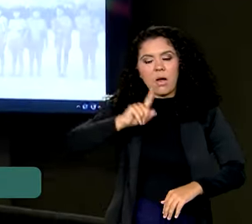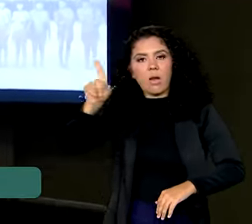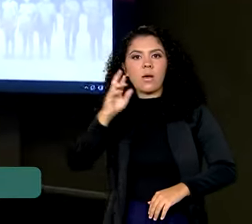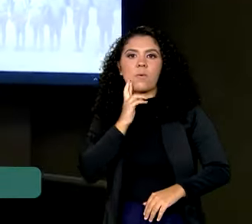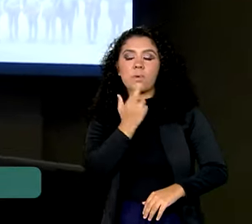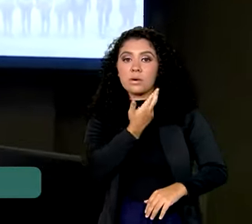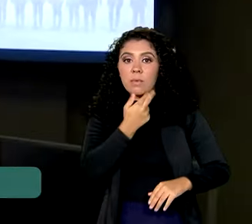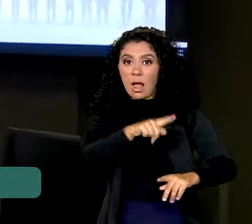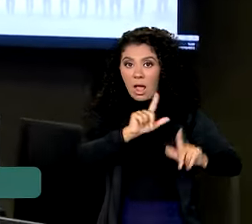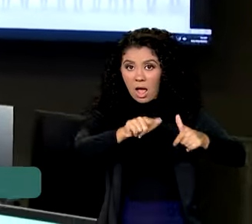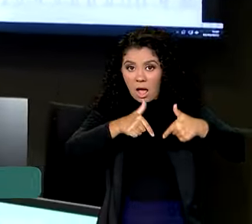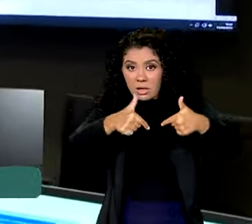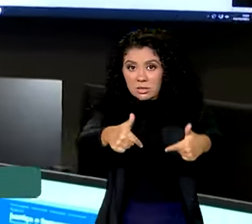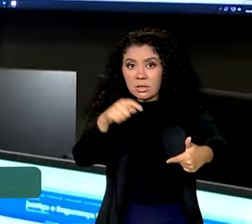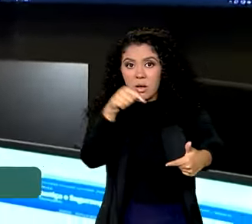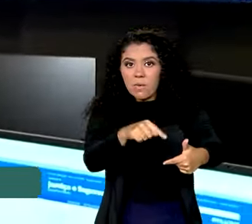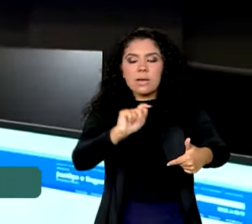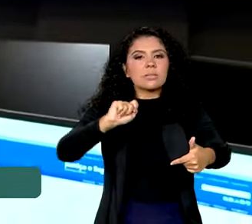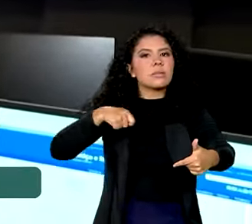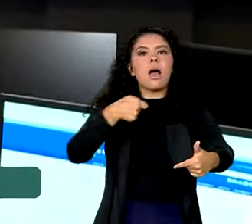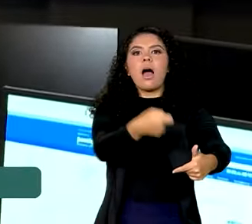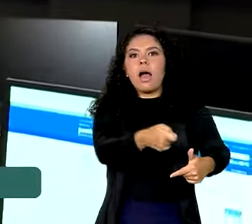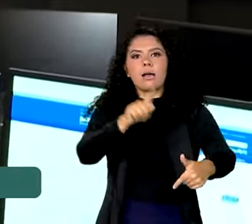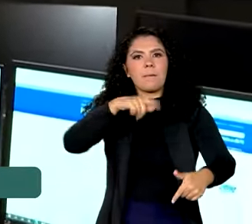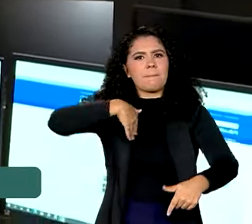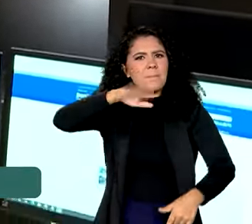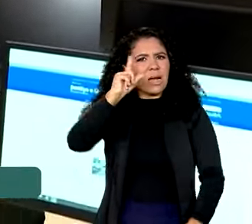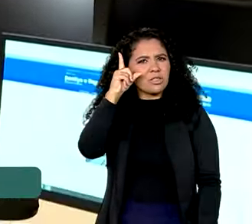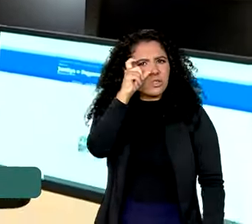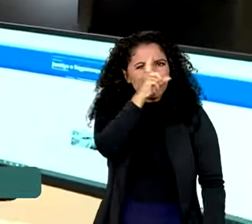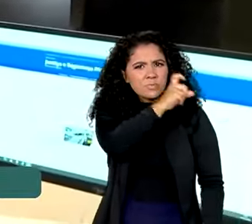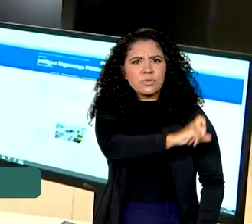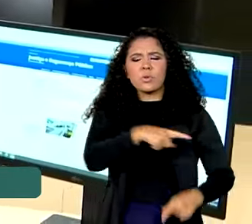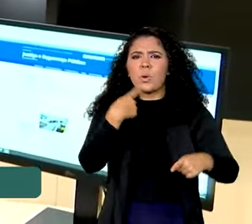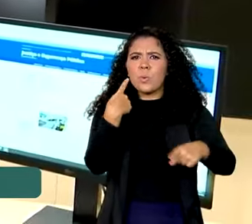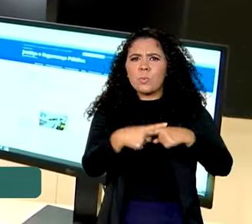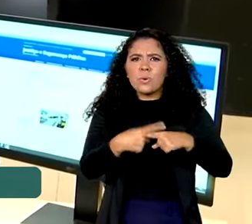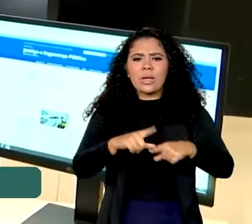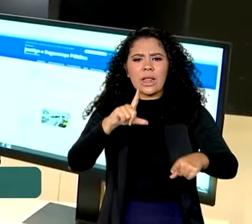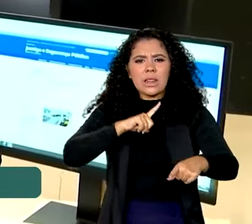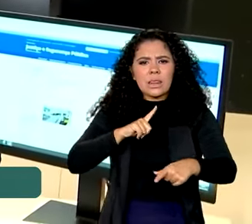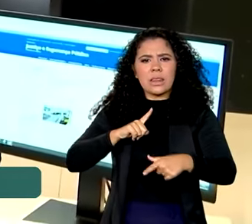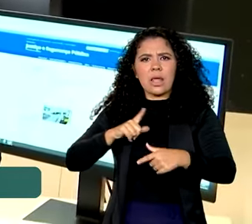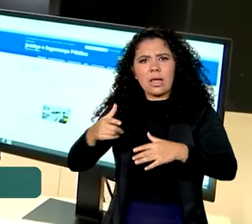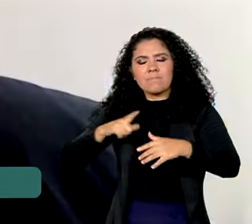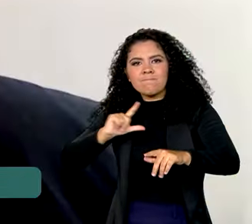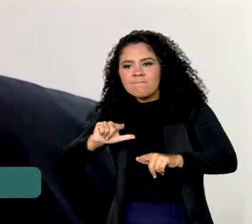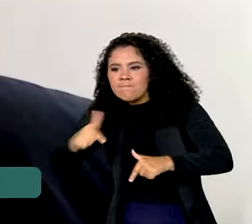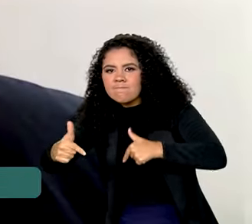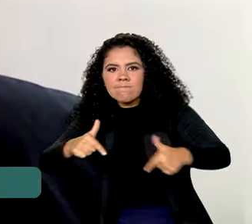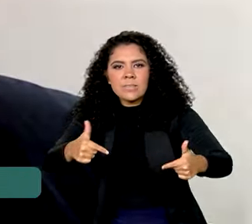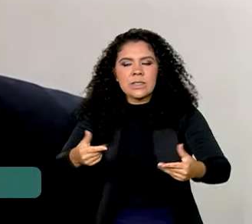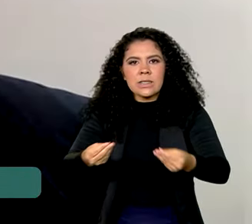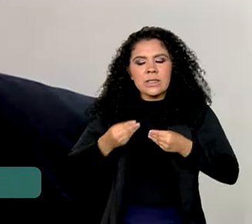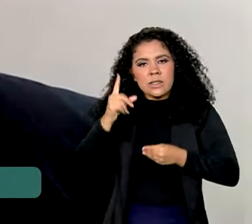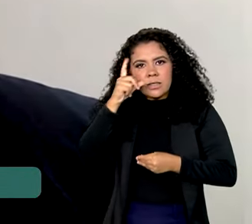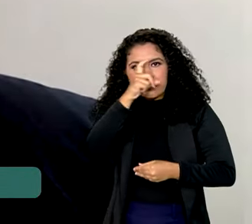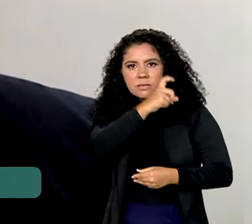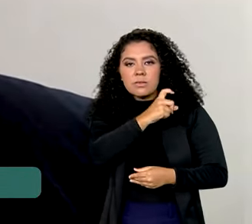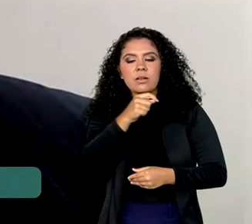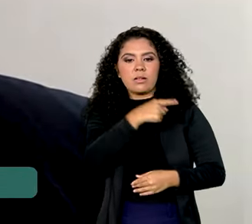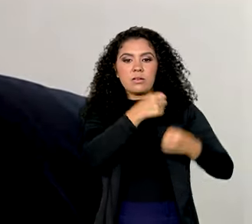Esta operação será uma das mais complexas por conta das dificuldades logísticas. O acesso mais